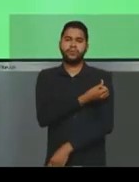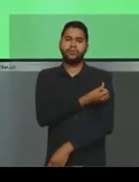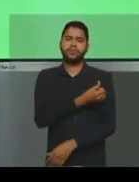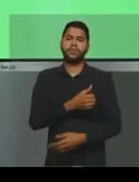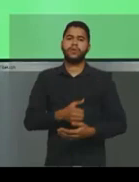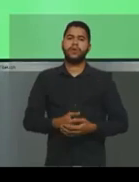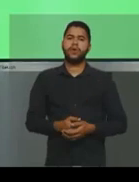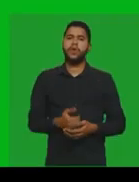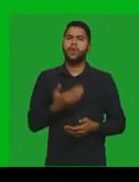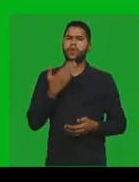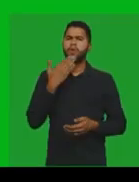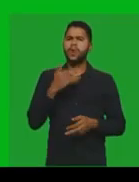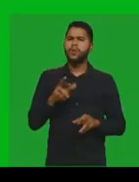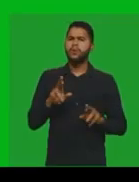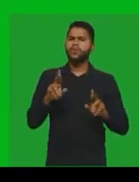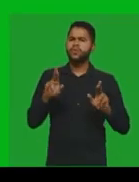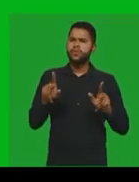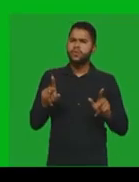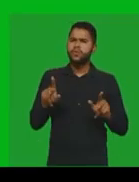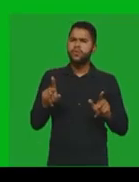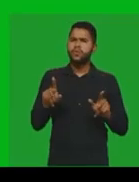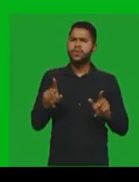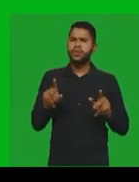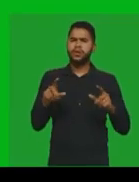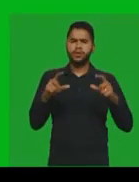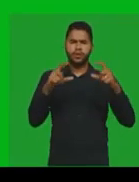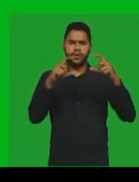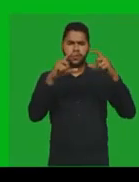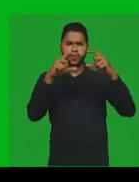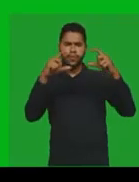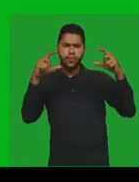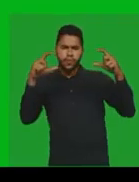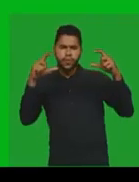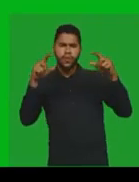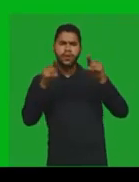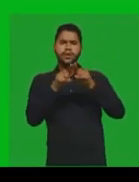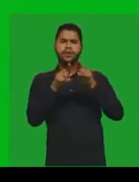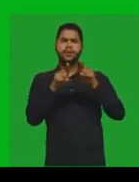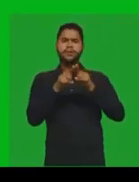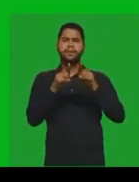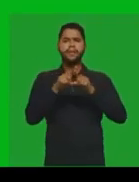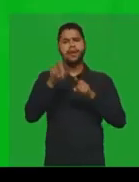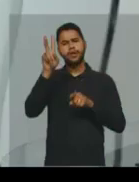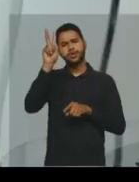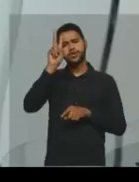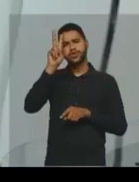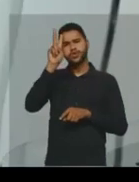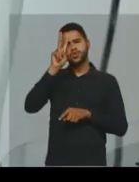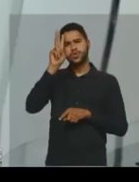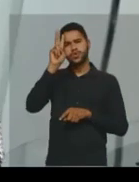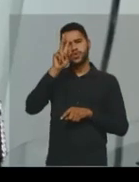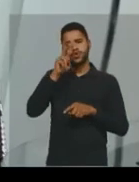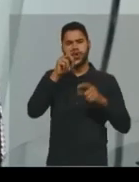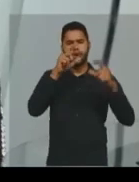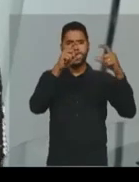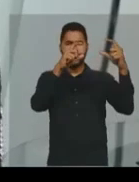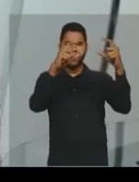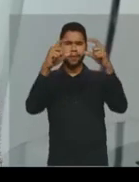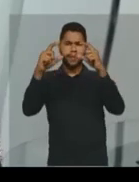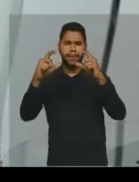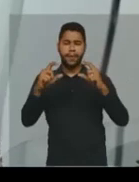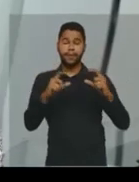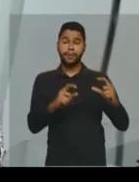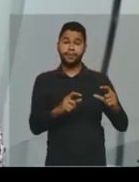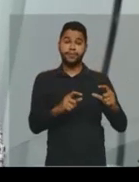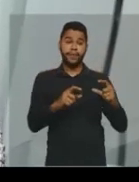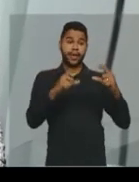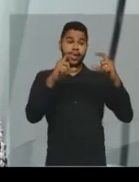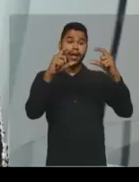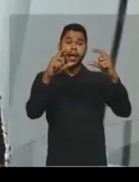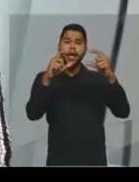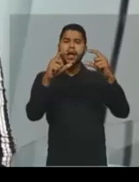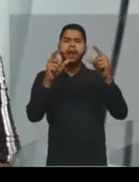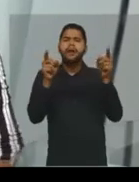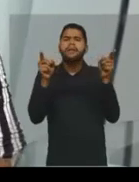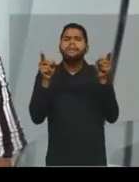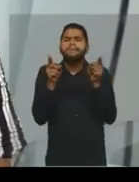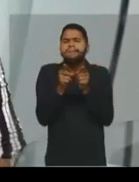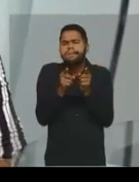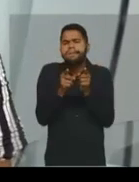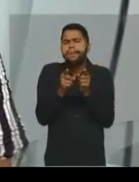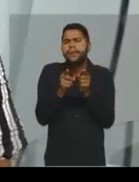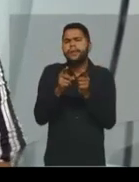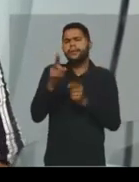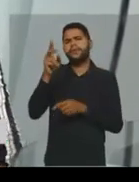Maria Alice, qual a diferença de tirinha e história em quadrinhos? Olha, a tirinha é uma narrativa mais curta.